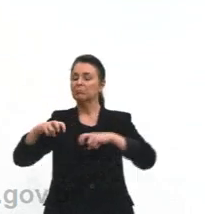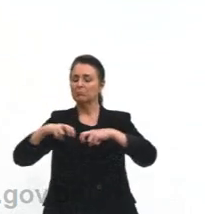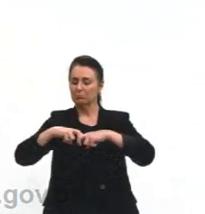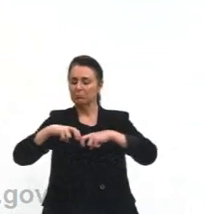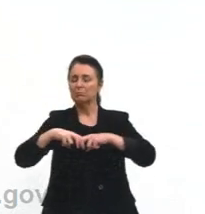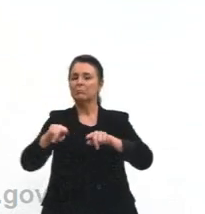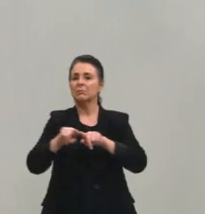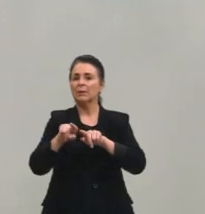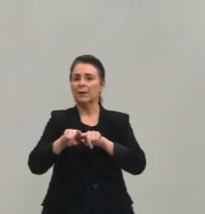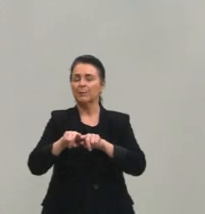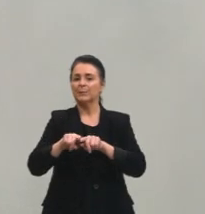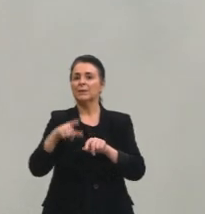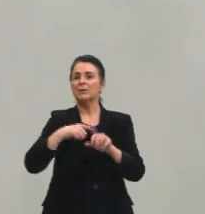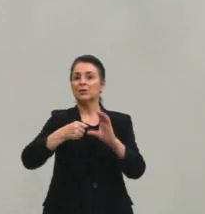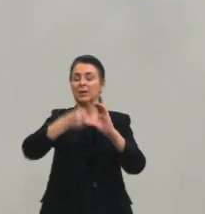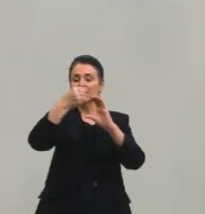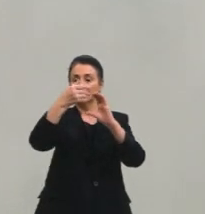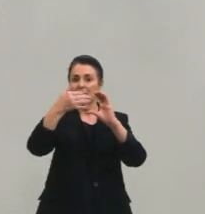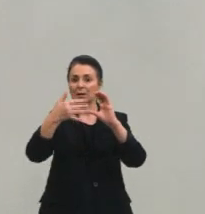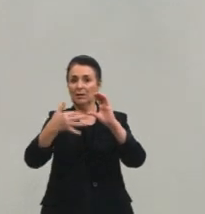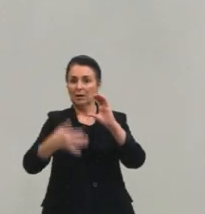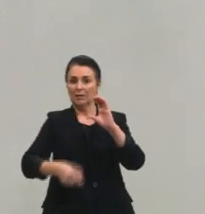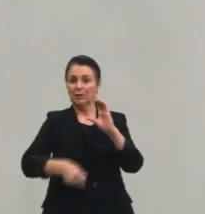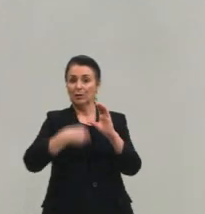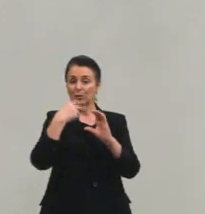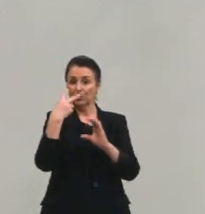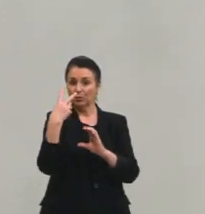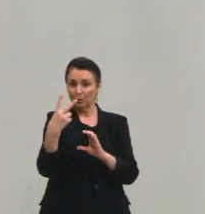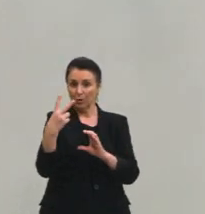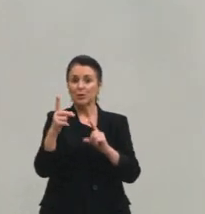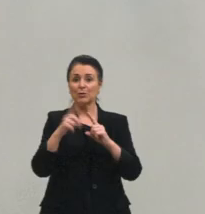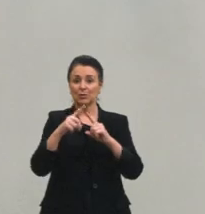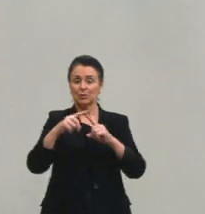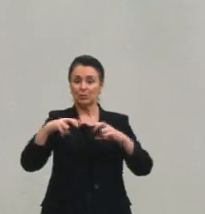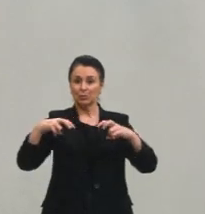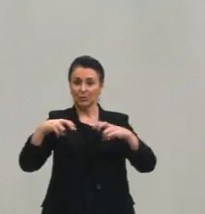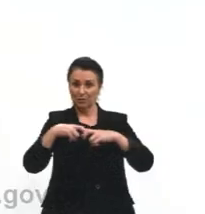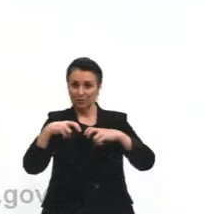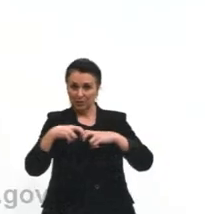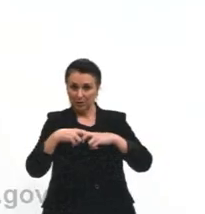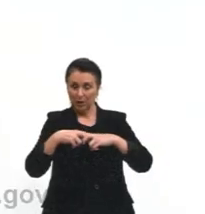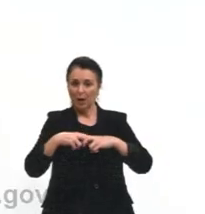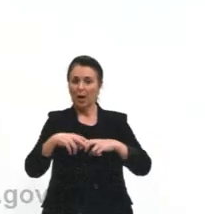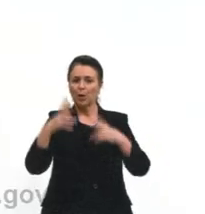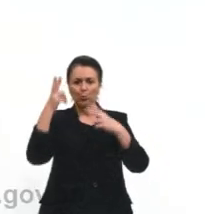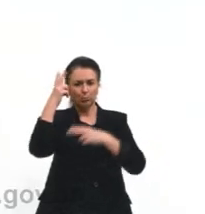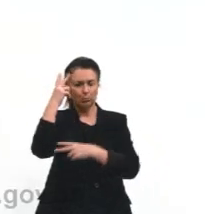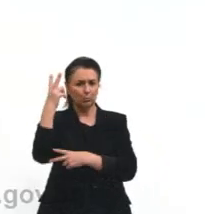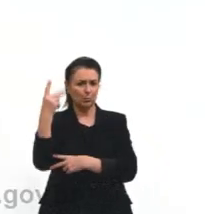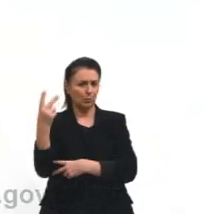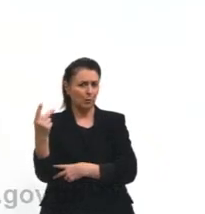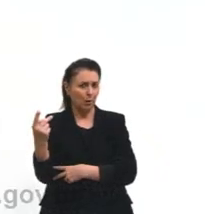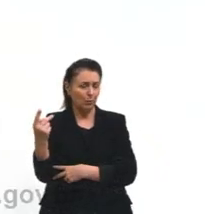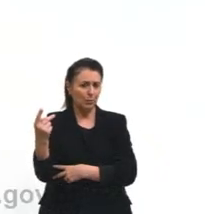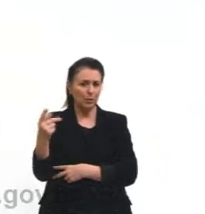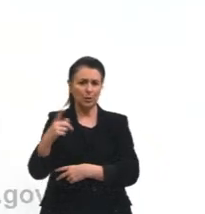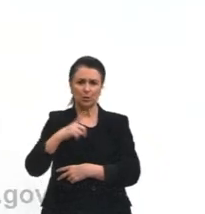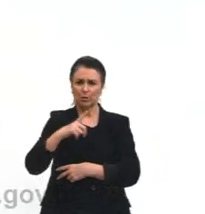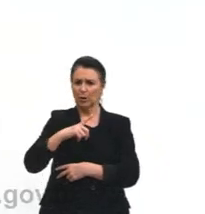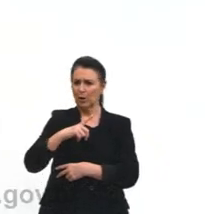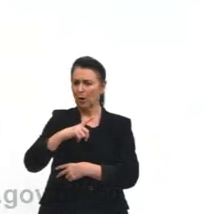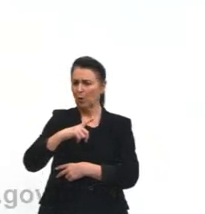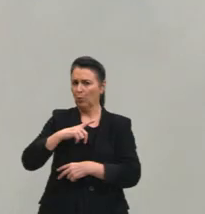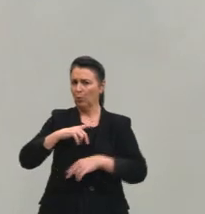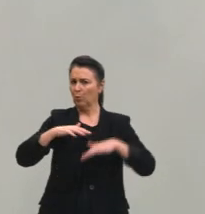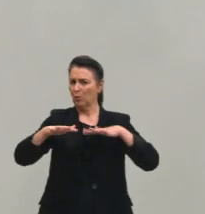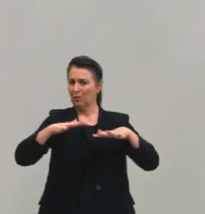Ele classificava em dois tipos, o movimento natural e o movimento violento. No movimento natural, por exemplo, eu poderia ter